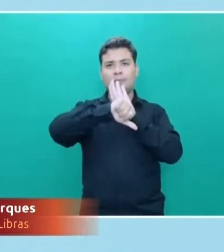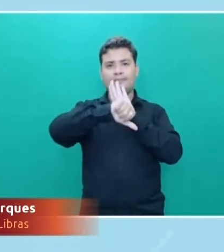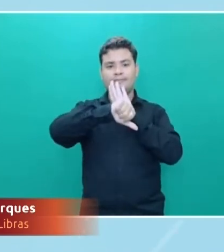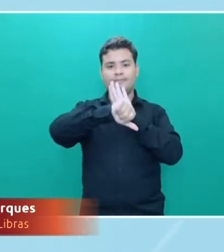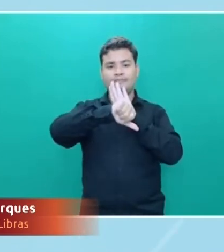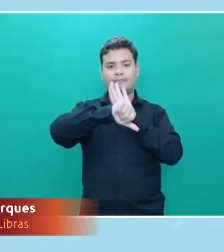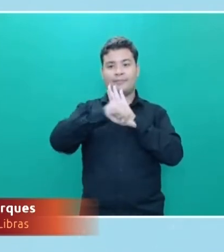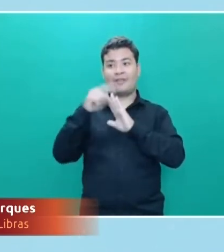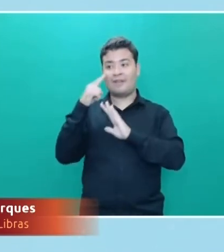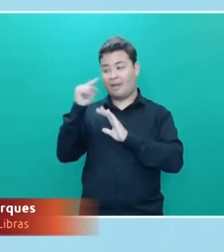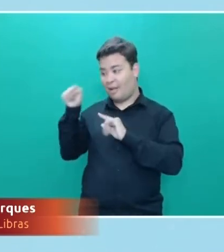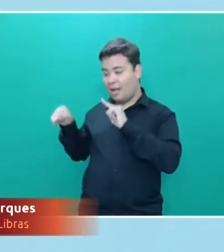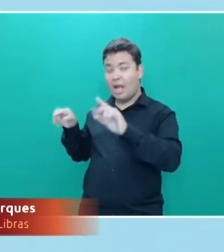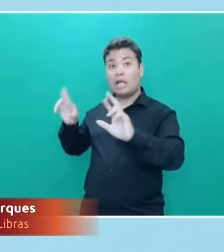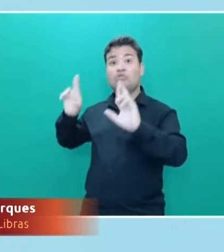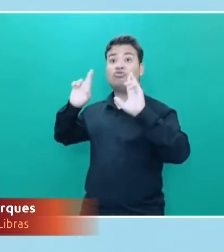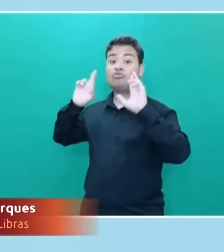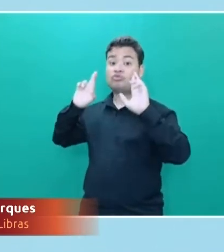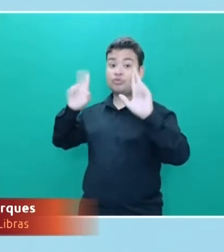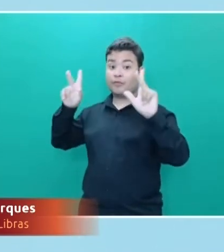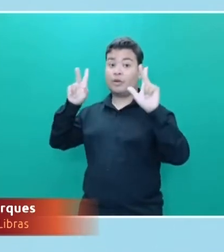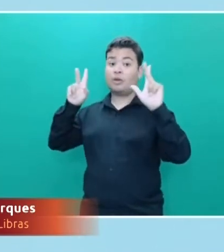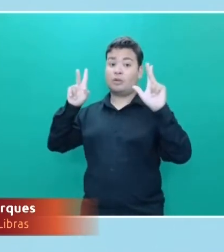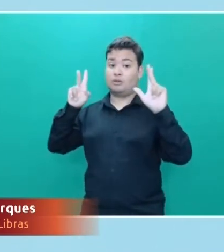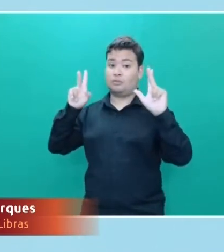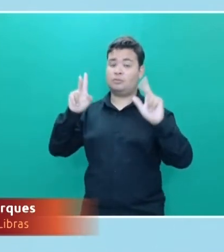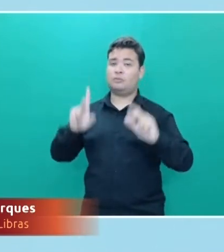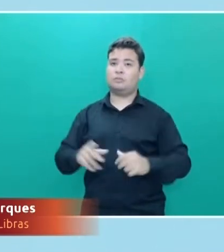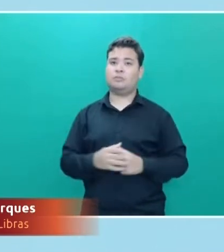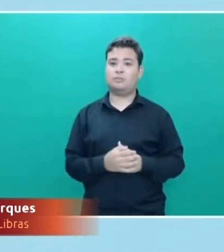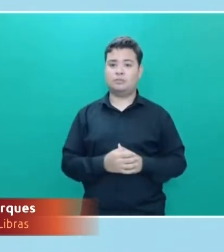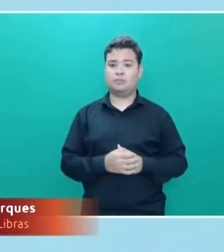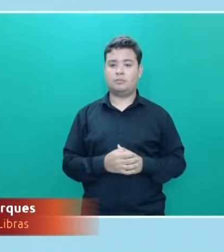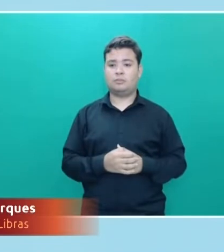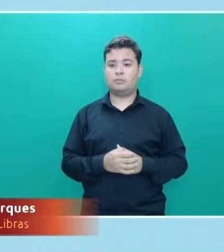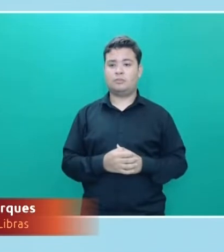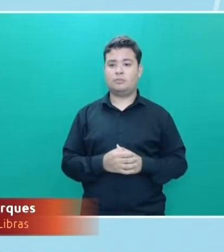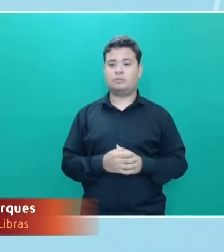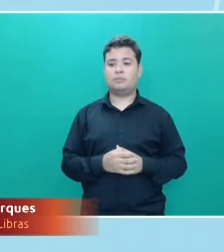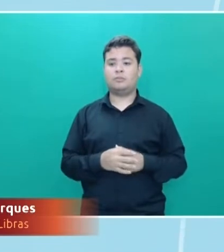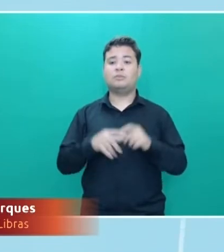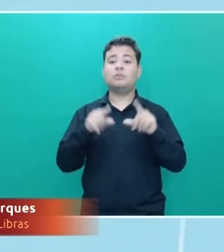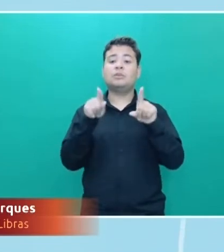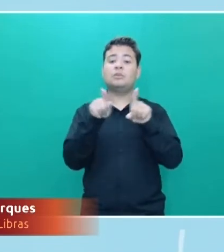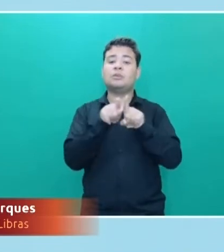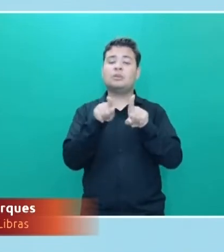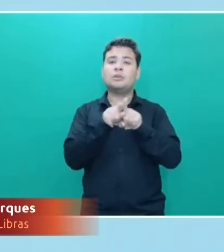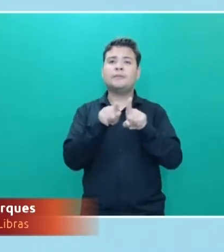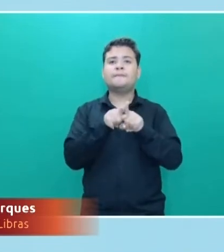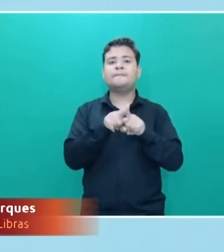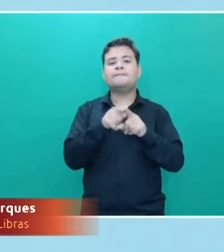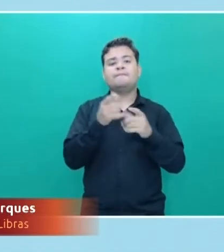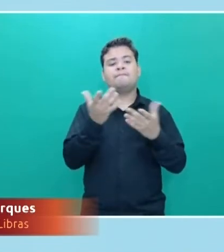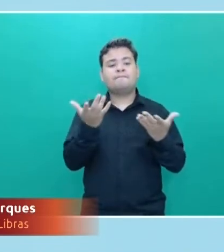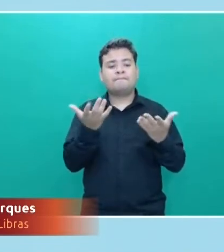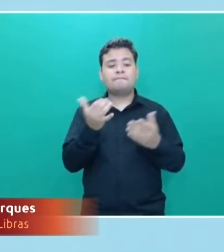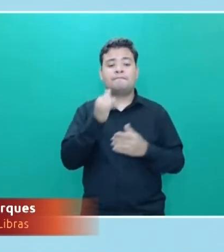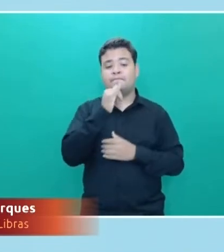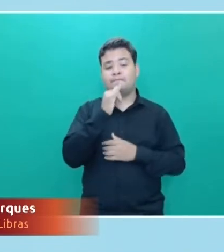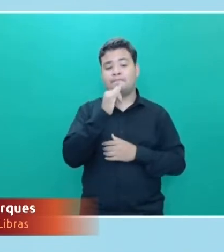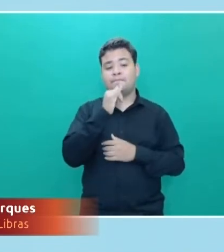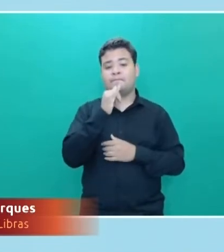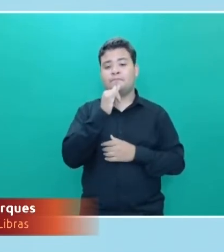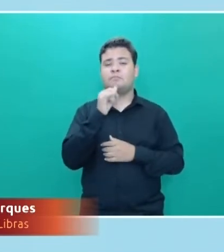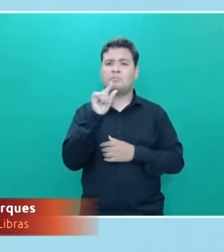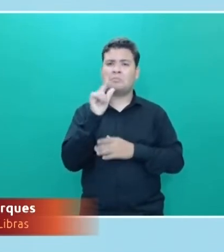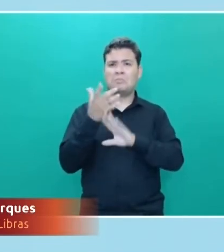distintas. Ou até mesmo, quando você tem ali uma... Agora,